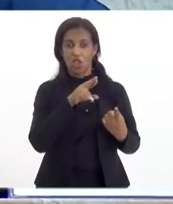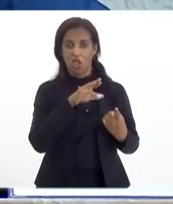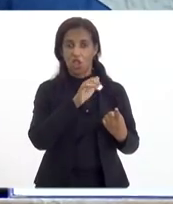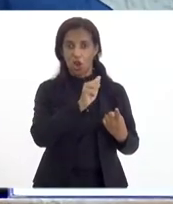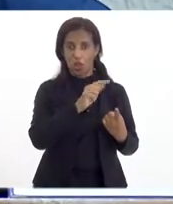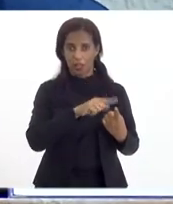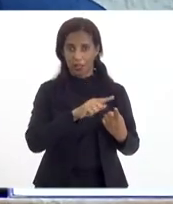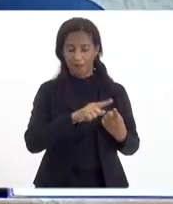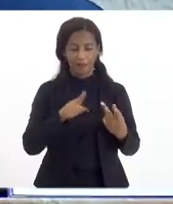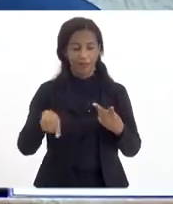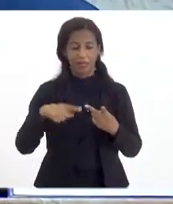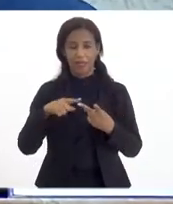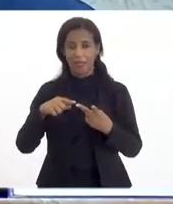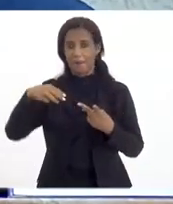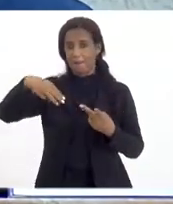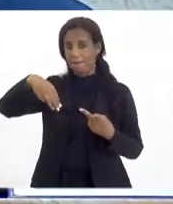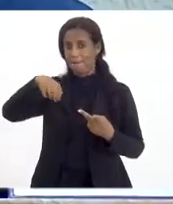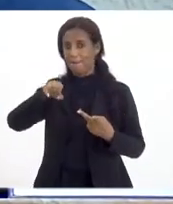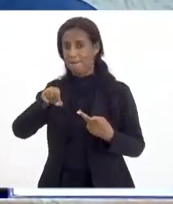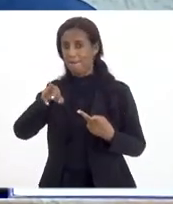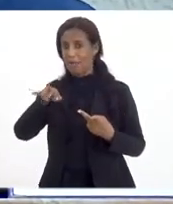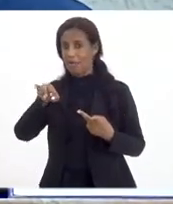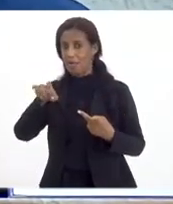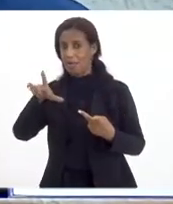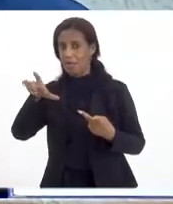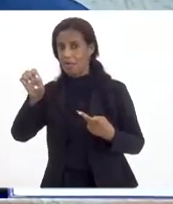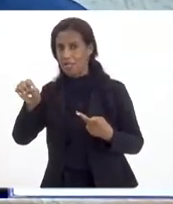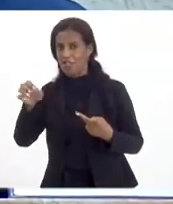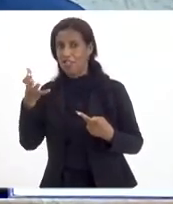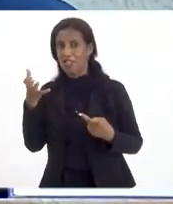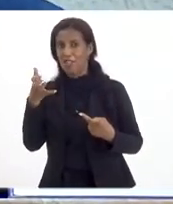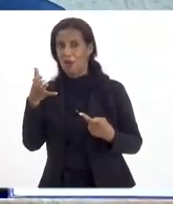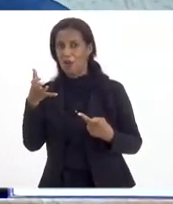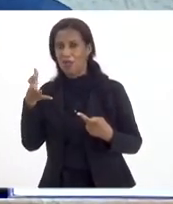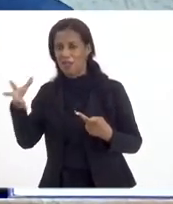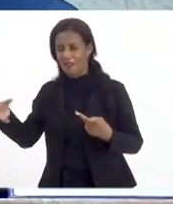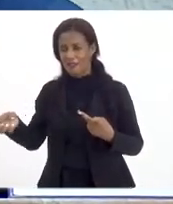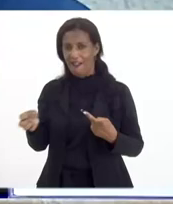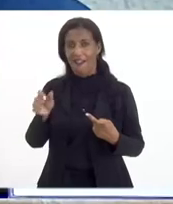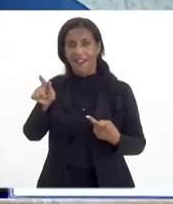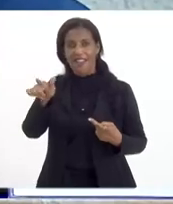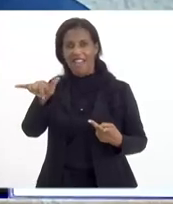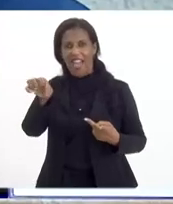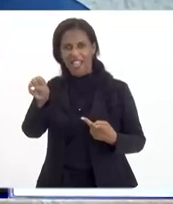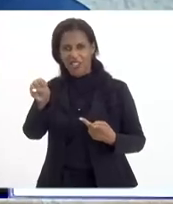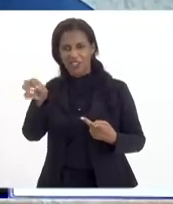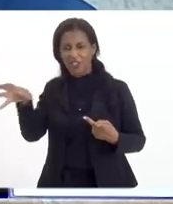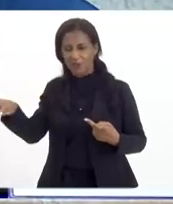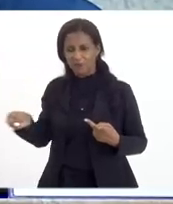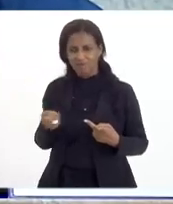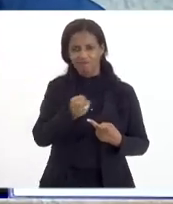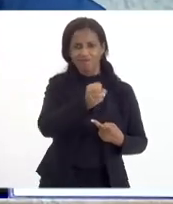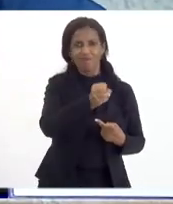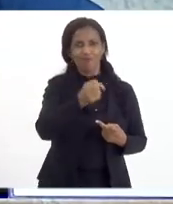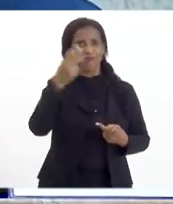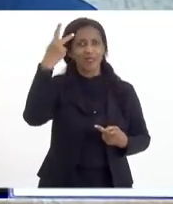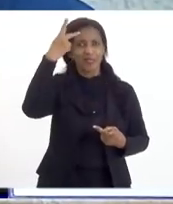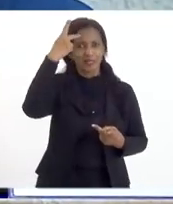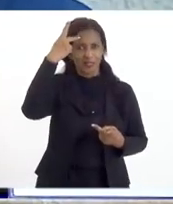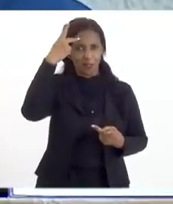discutindo para levar para São Paulo o gás, o gás que é reinjetado hoje no pré-sal aqui